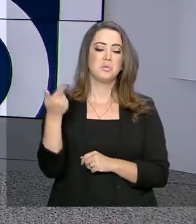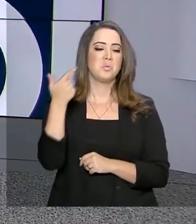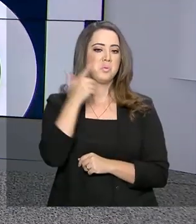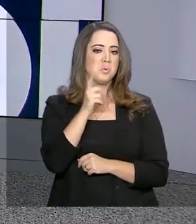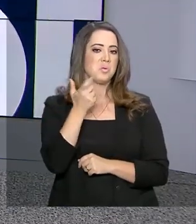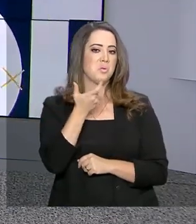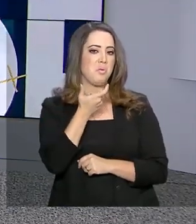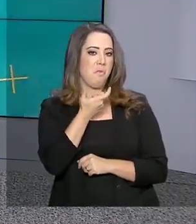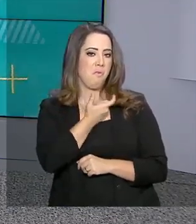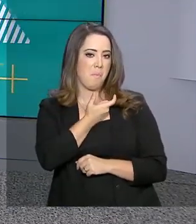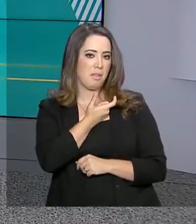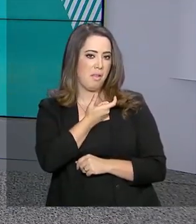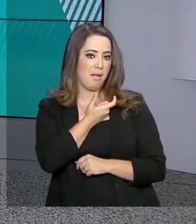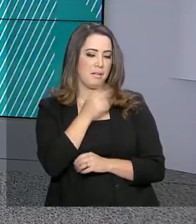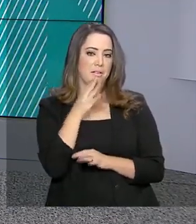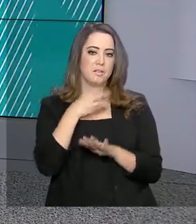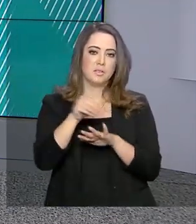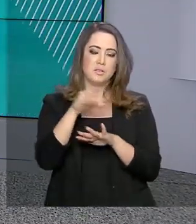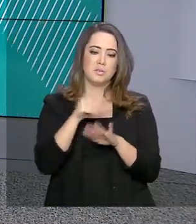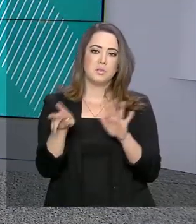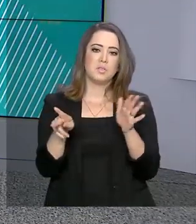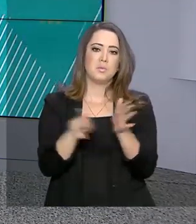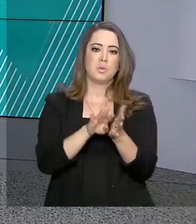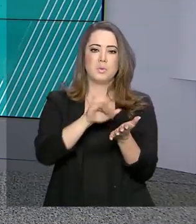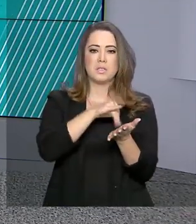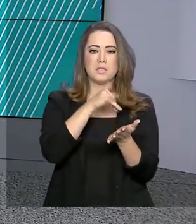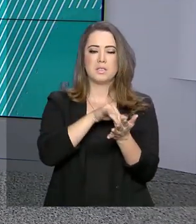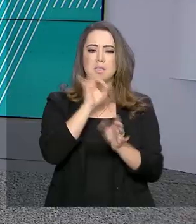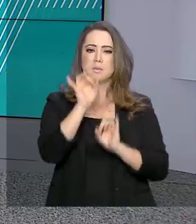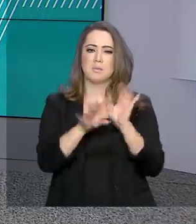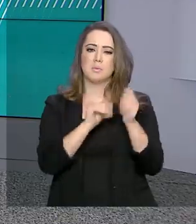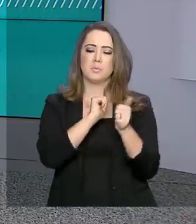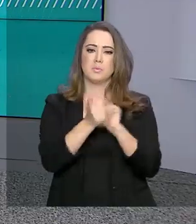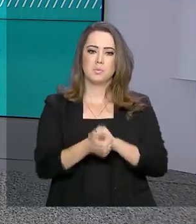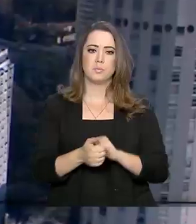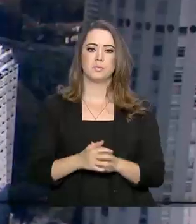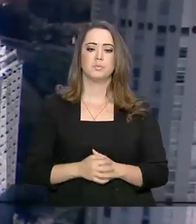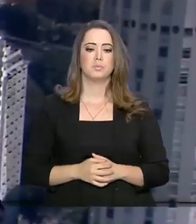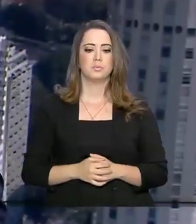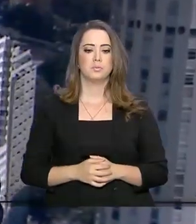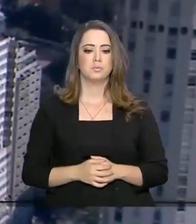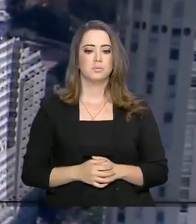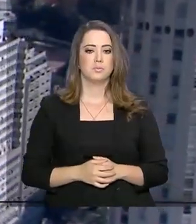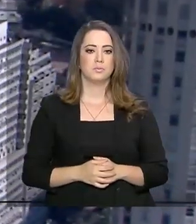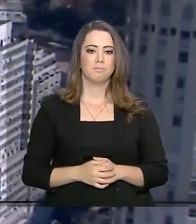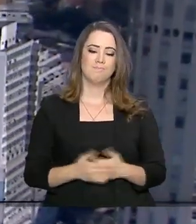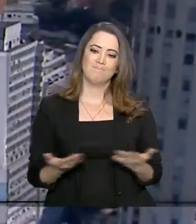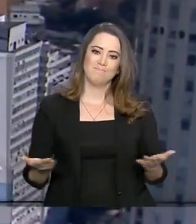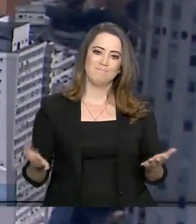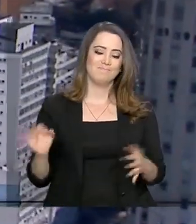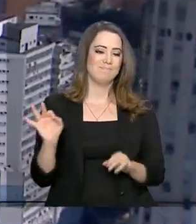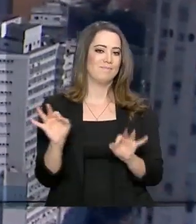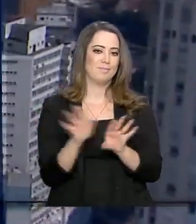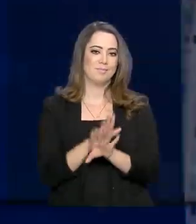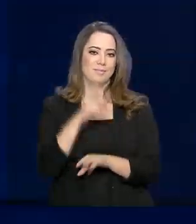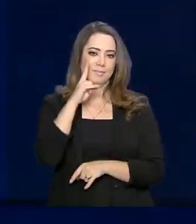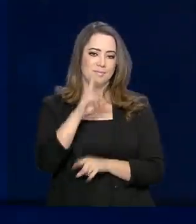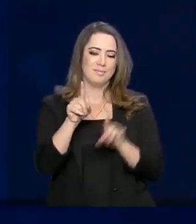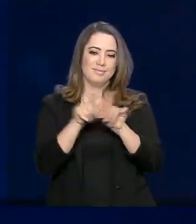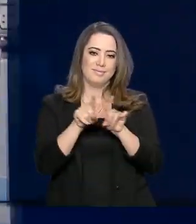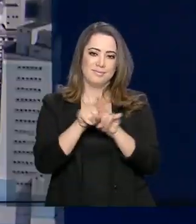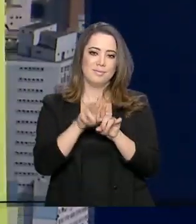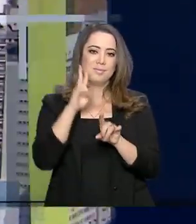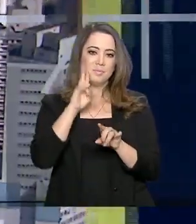conquistadas. As informações são da Secretaria Especial do Esporte. O governo agora fica por aqui.